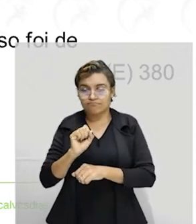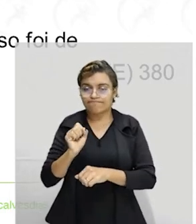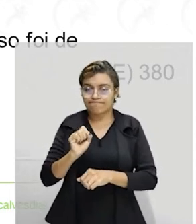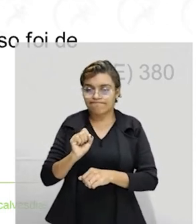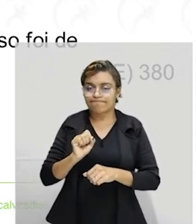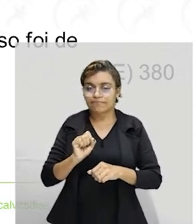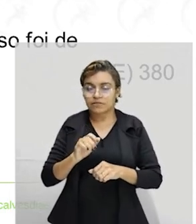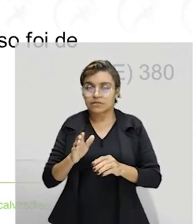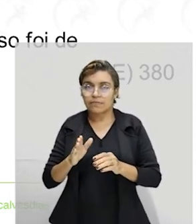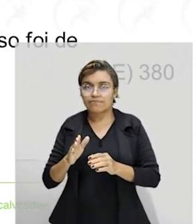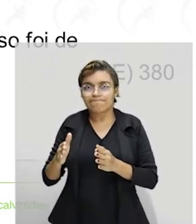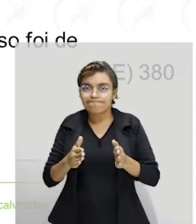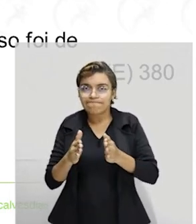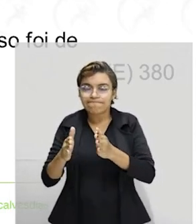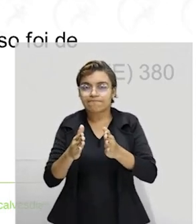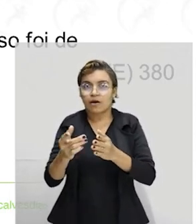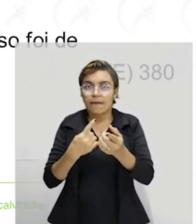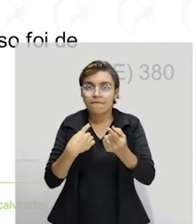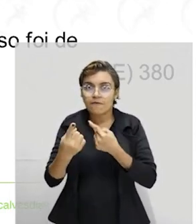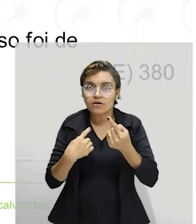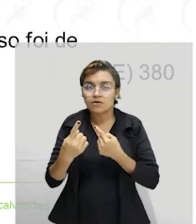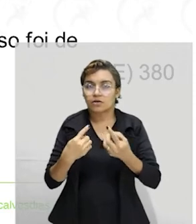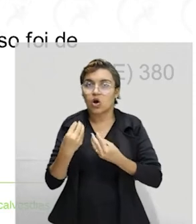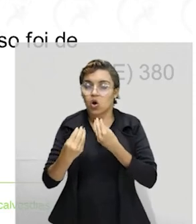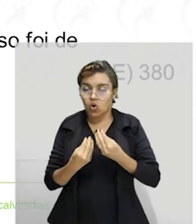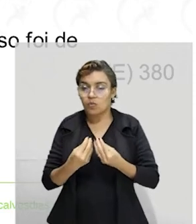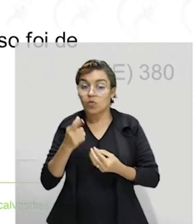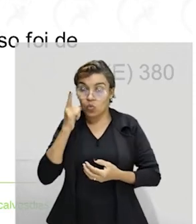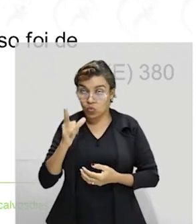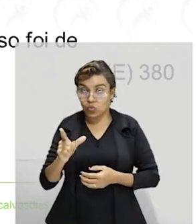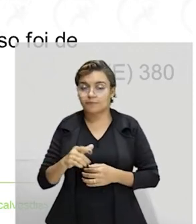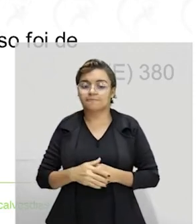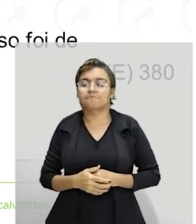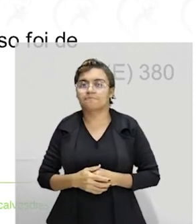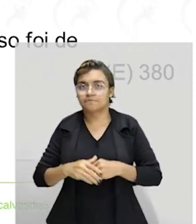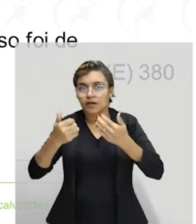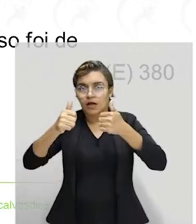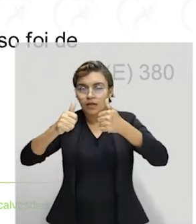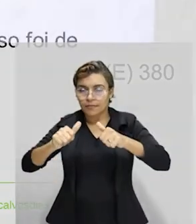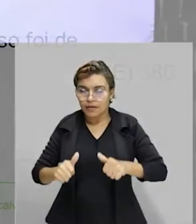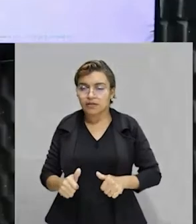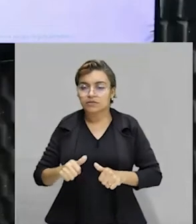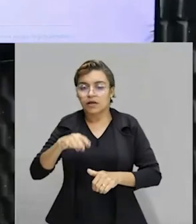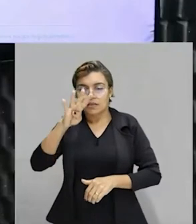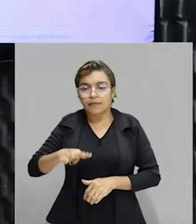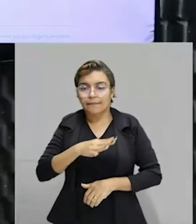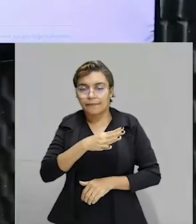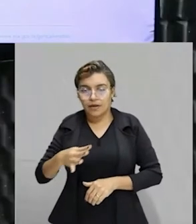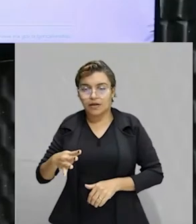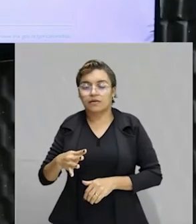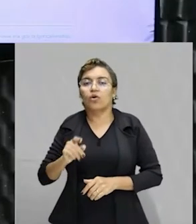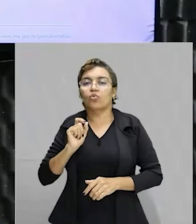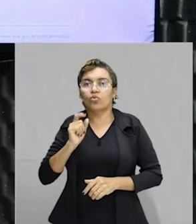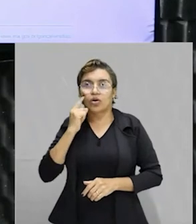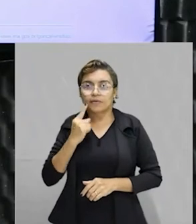Gente, isso aqui em São Luís, viu, é raro, então, mas ele conseguiu, tá? Analise na tabela alguns dados desse percurso,